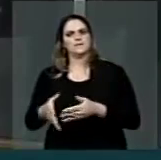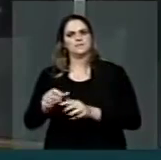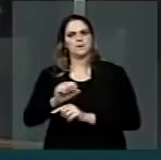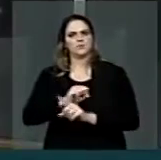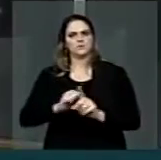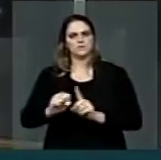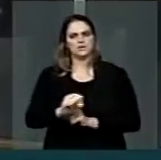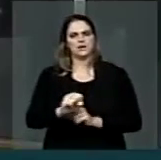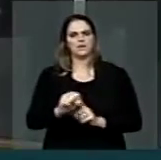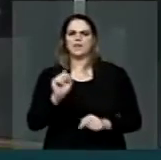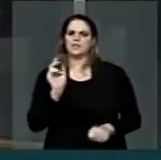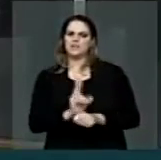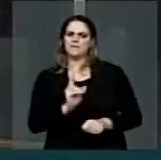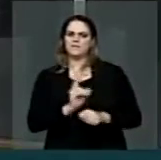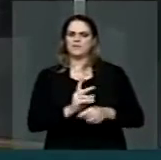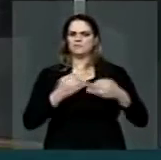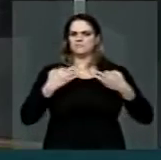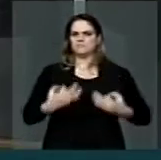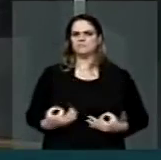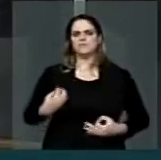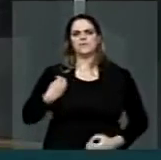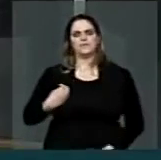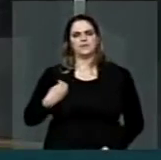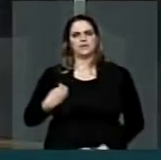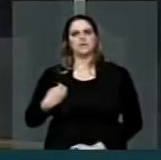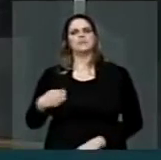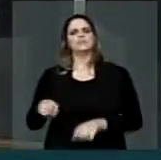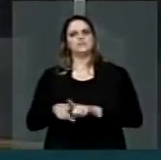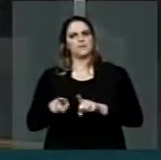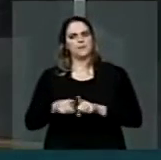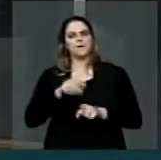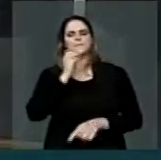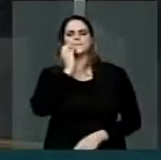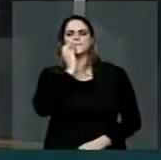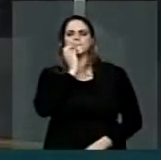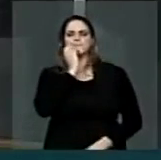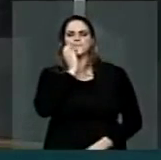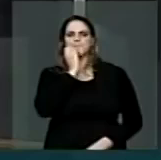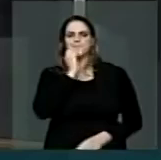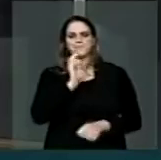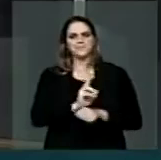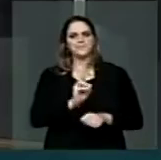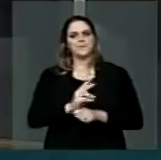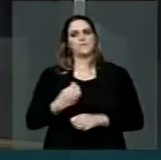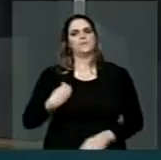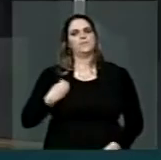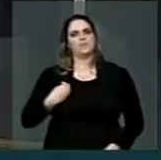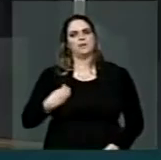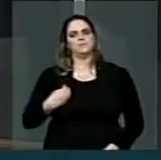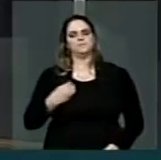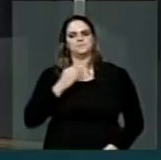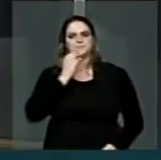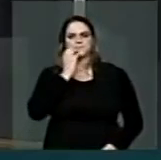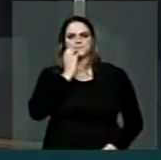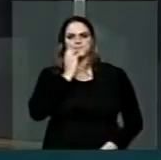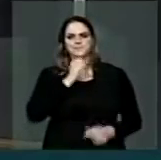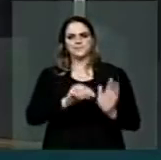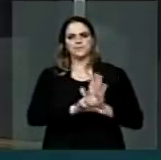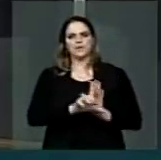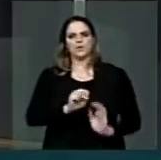defendendo sua dignidade e bem-estar e garantindo-lhes o direito à vida. Através da Lei nº